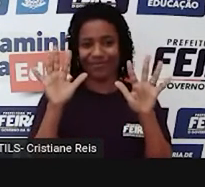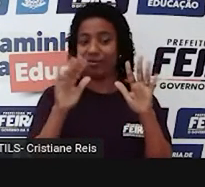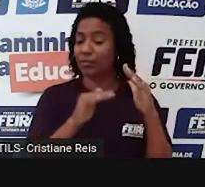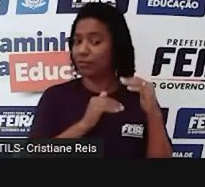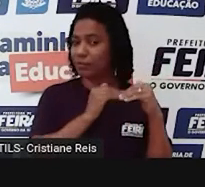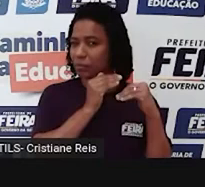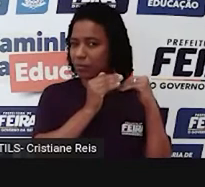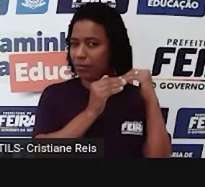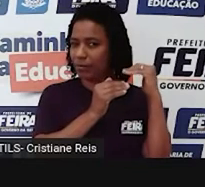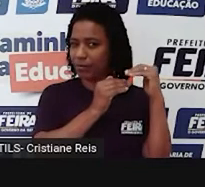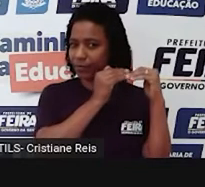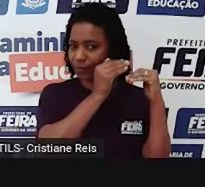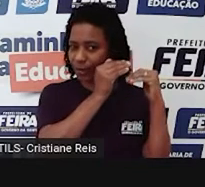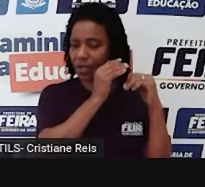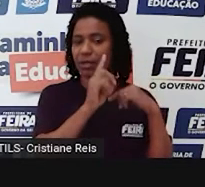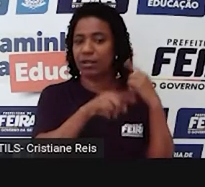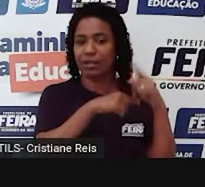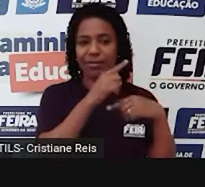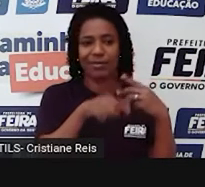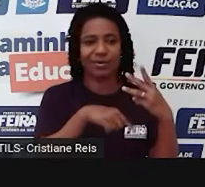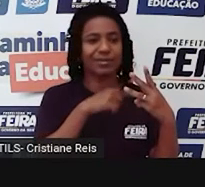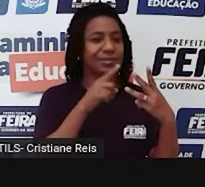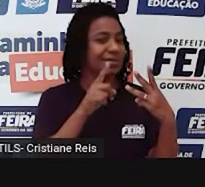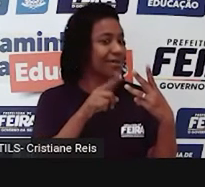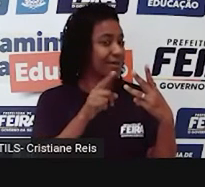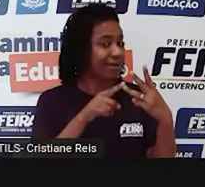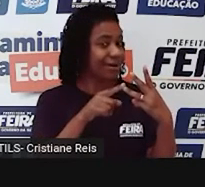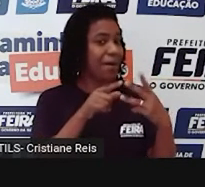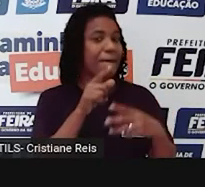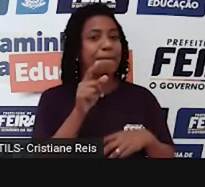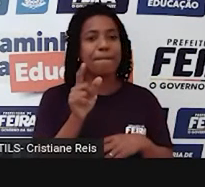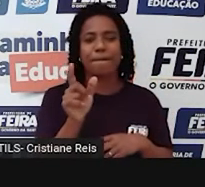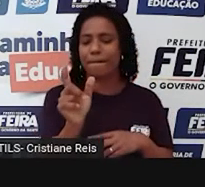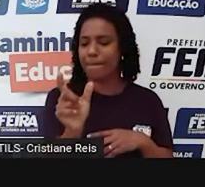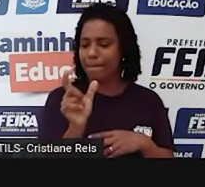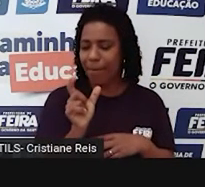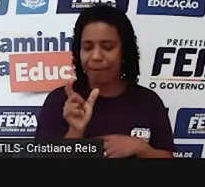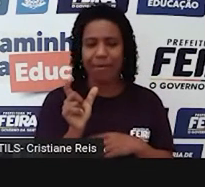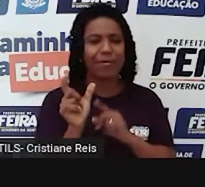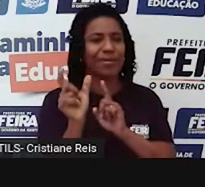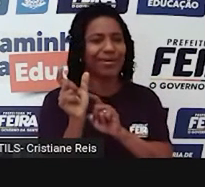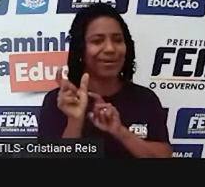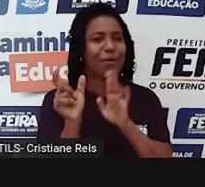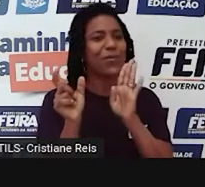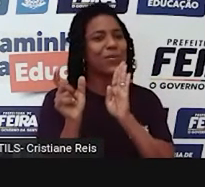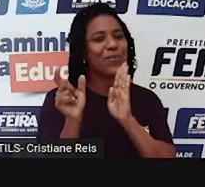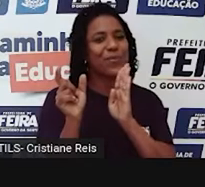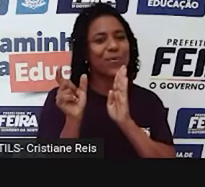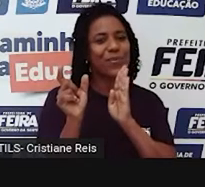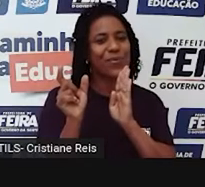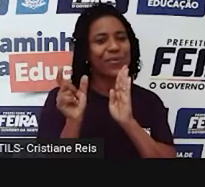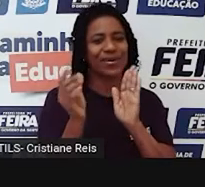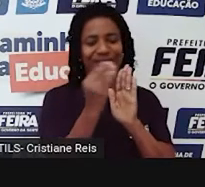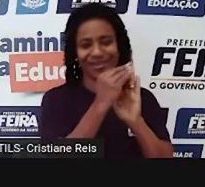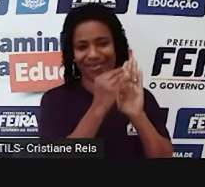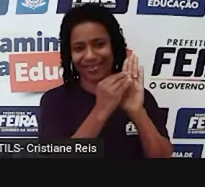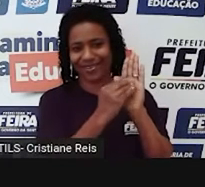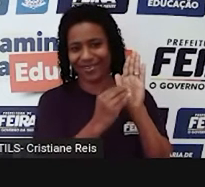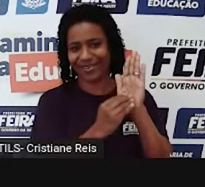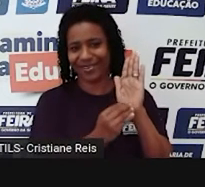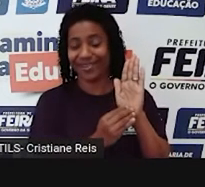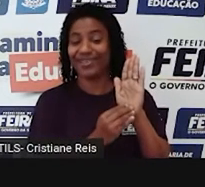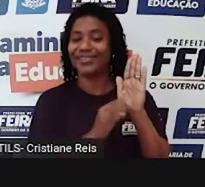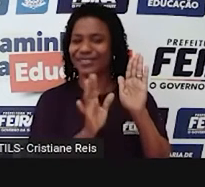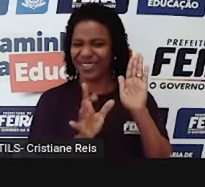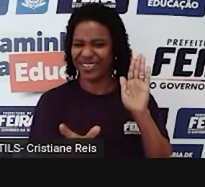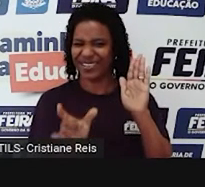depois você vai selecionar as palavras que você já conhece porque você já tem o vocabulário em inglês que você foi